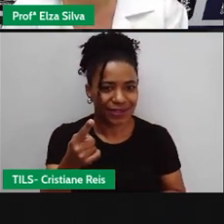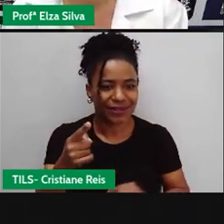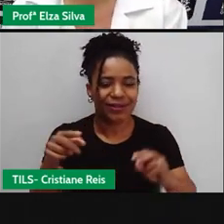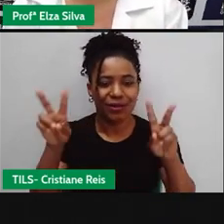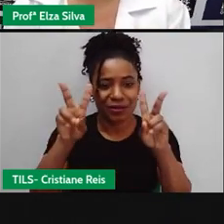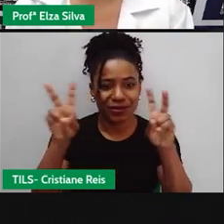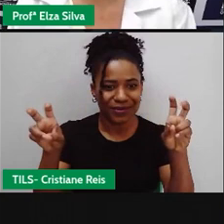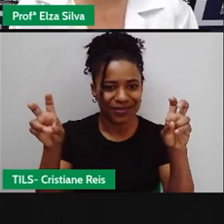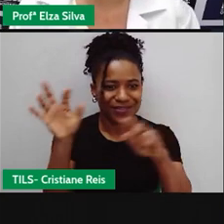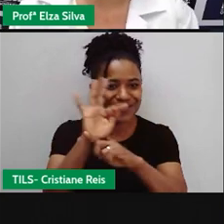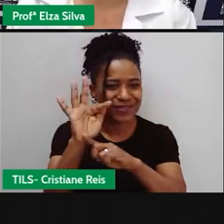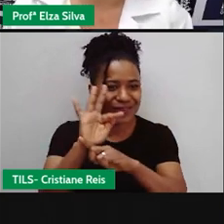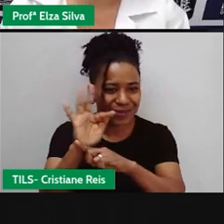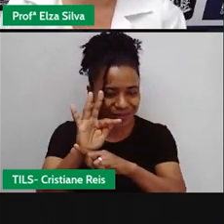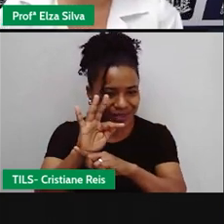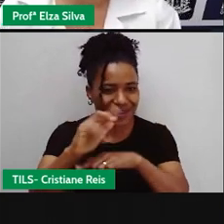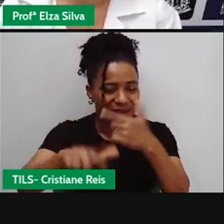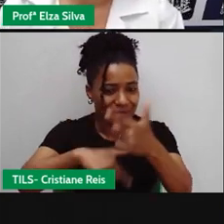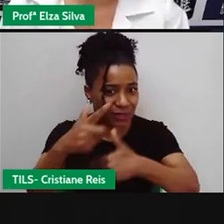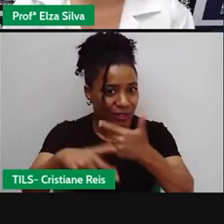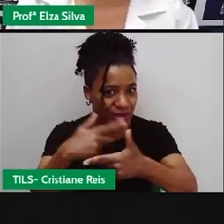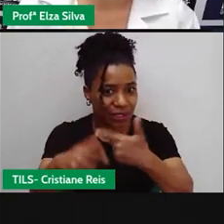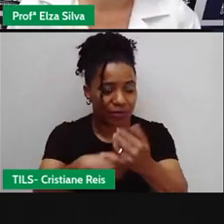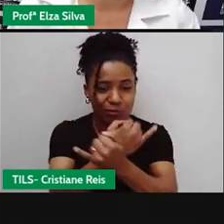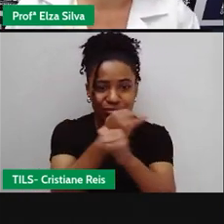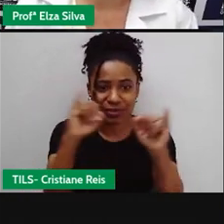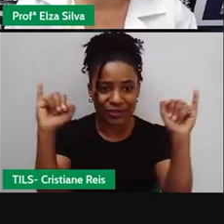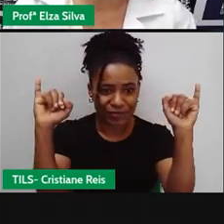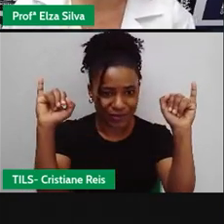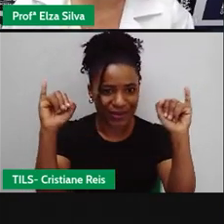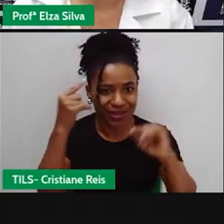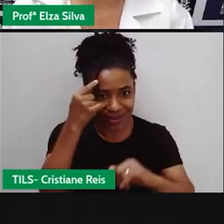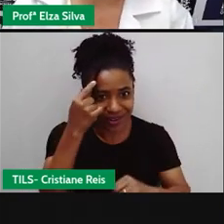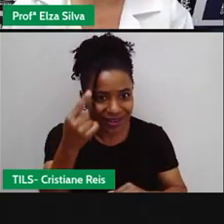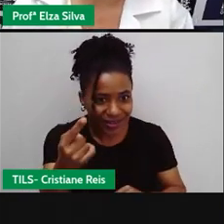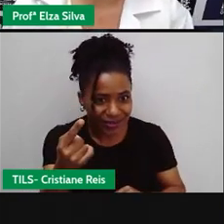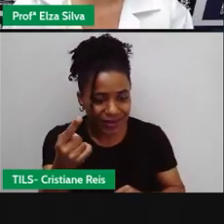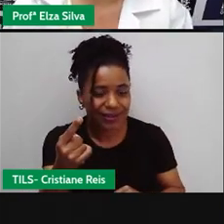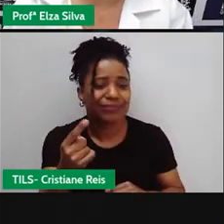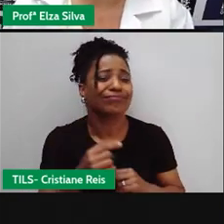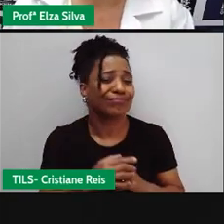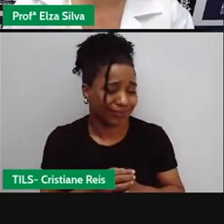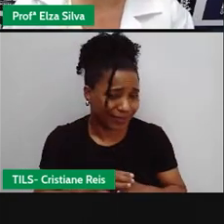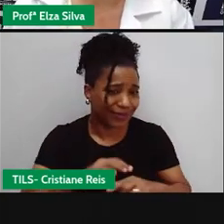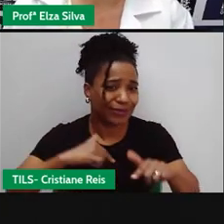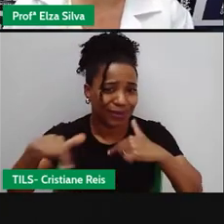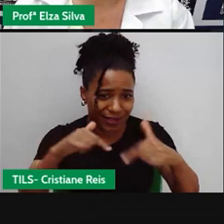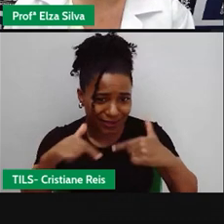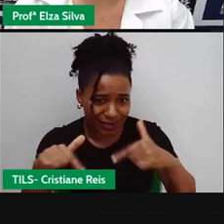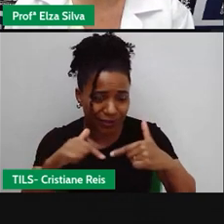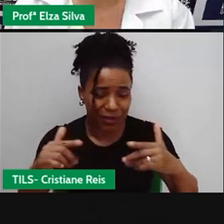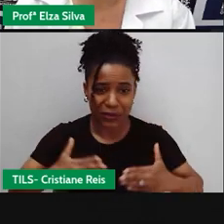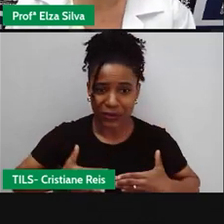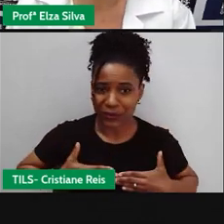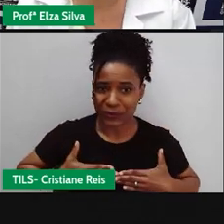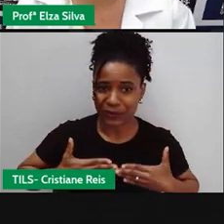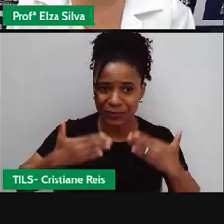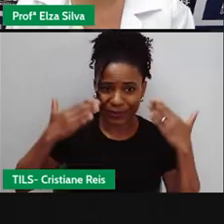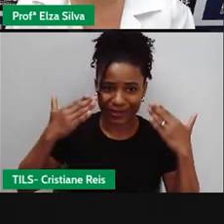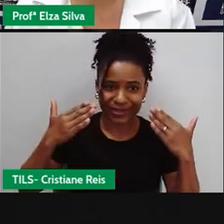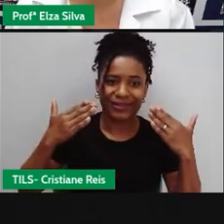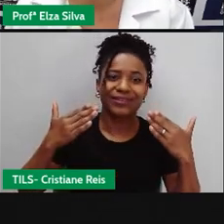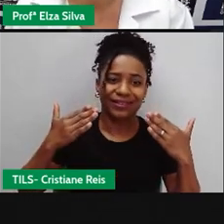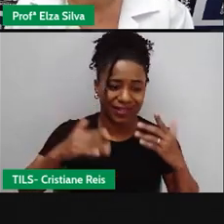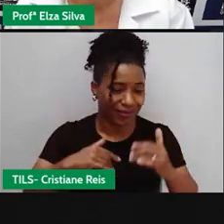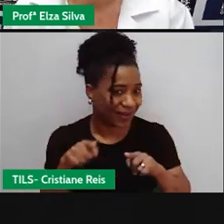Flow Missão Impossível Efeito Flow Ele é um filme De action Ação Thriller Suspense And adventure